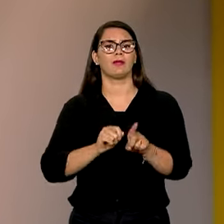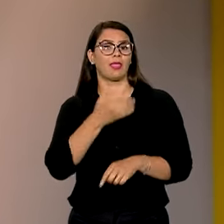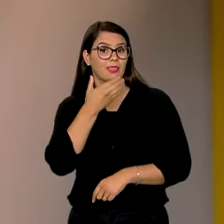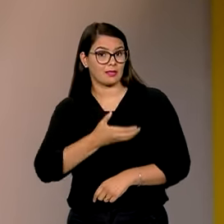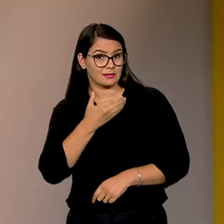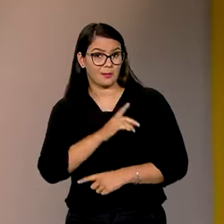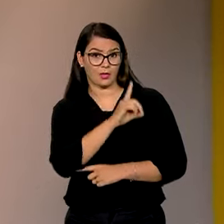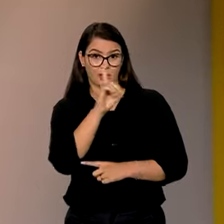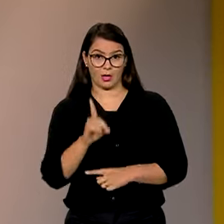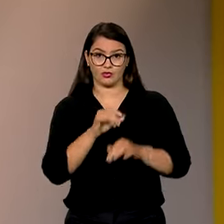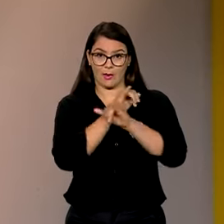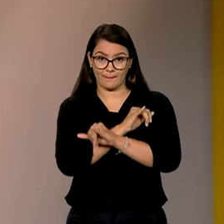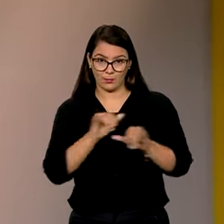que é a data de publicação do edital.